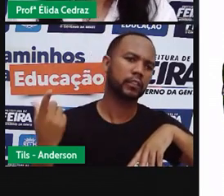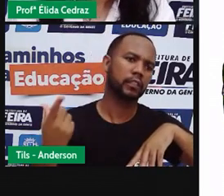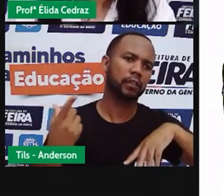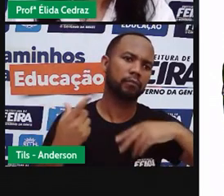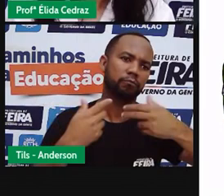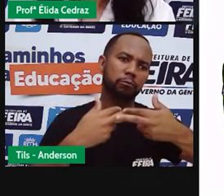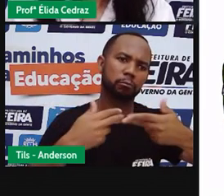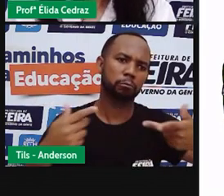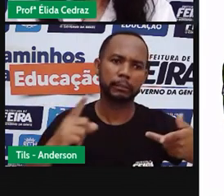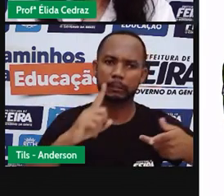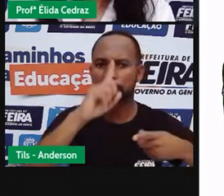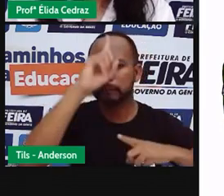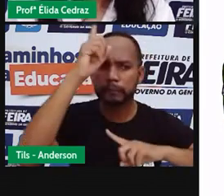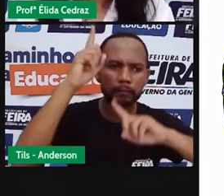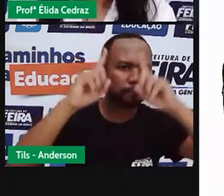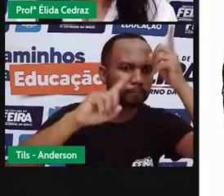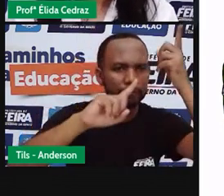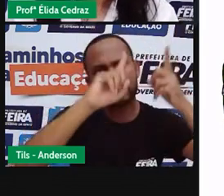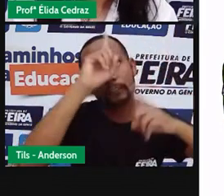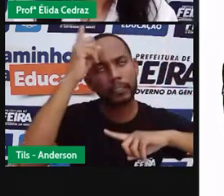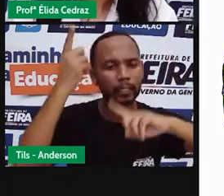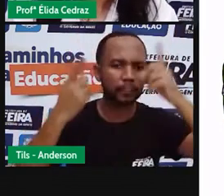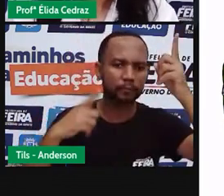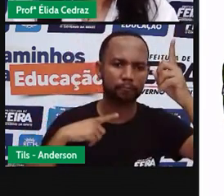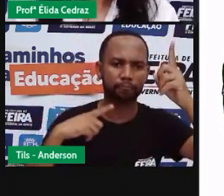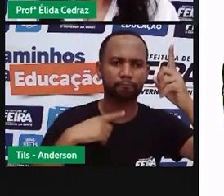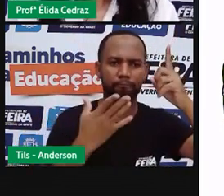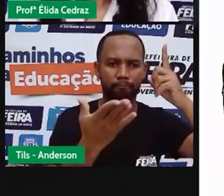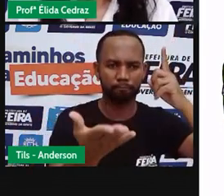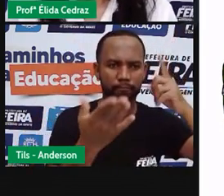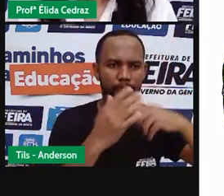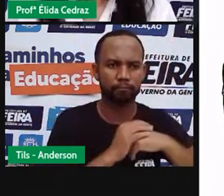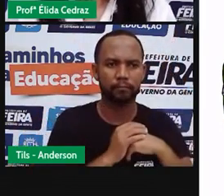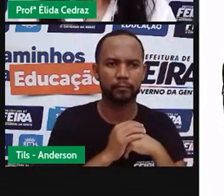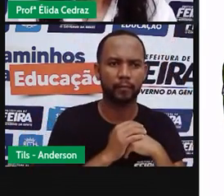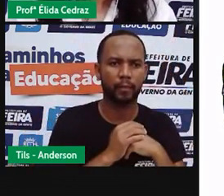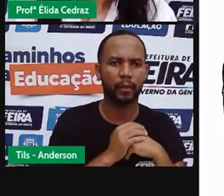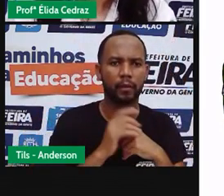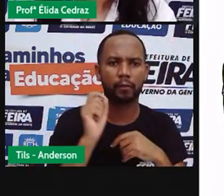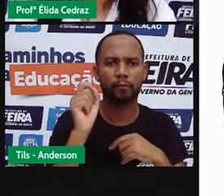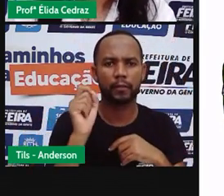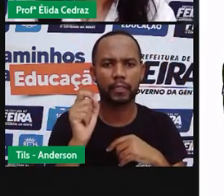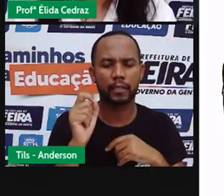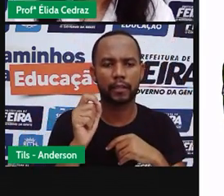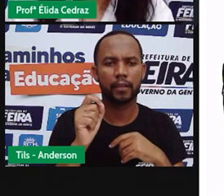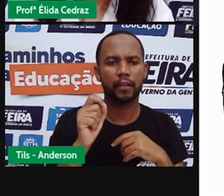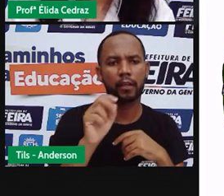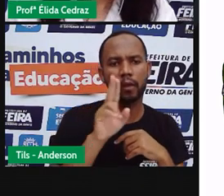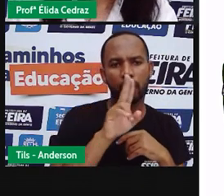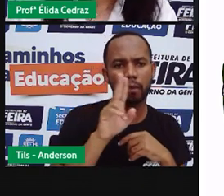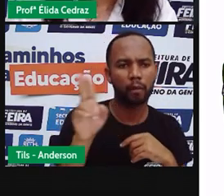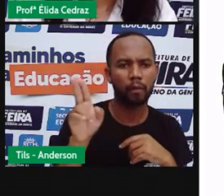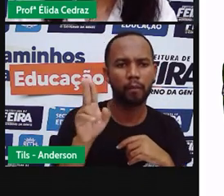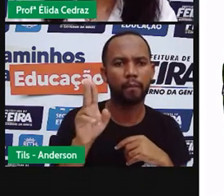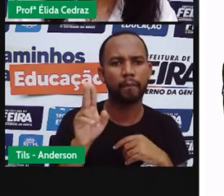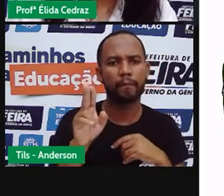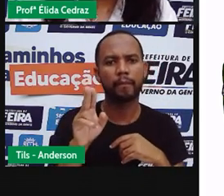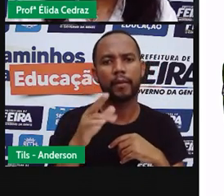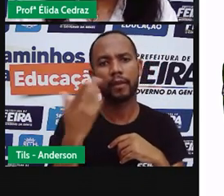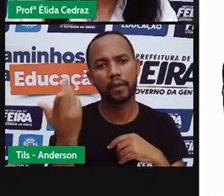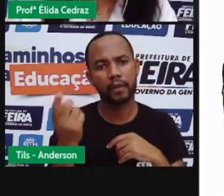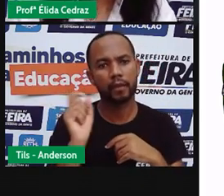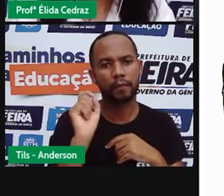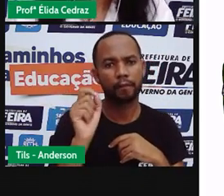fantásticos e mágicos. Por isso, nós chamamos de contos de Fardos. Tanto na